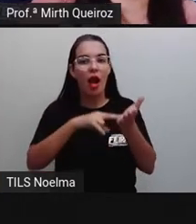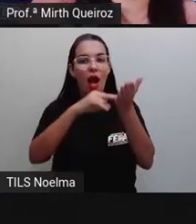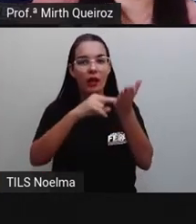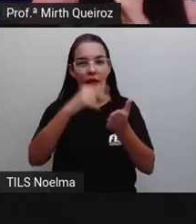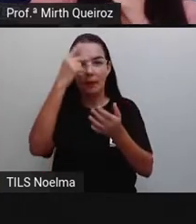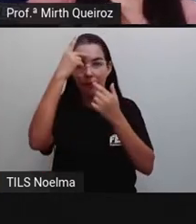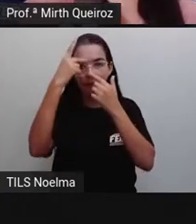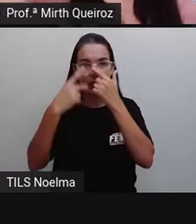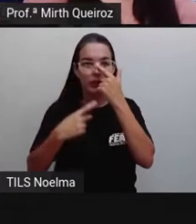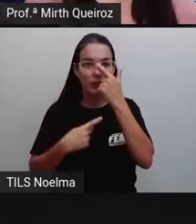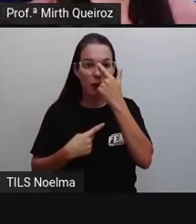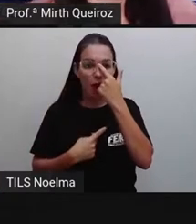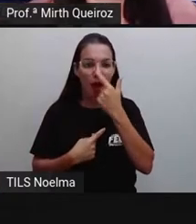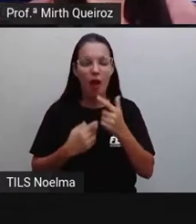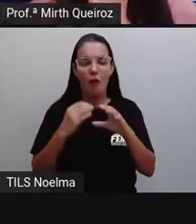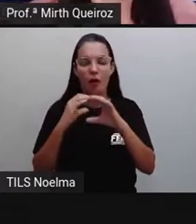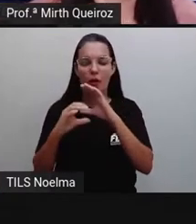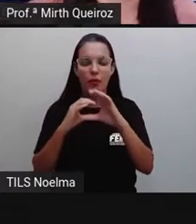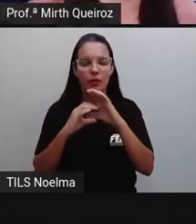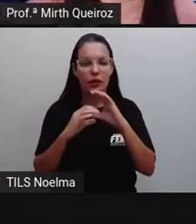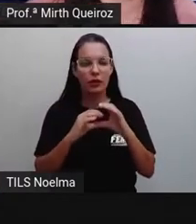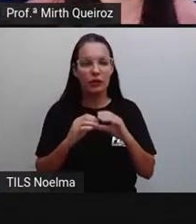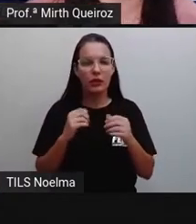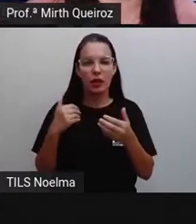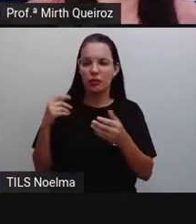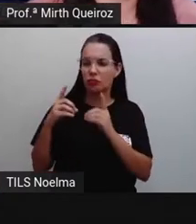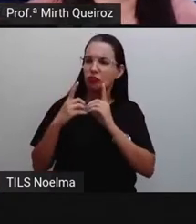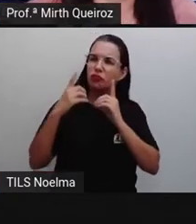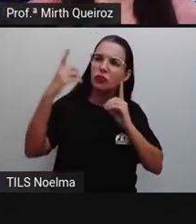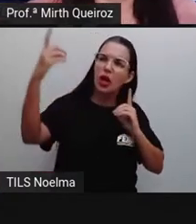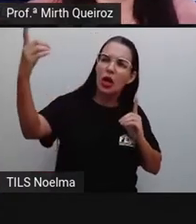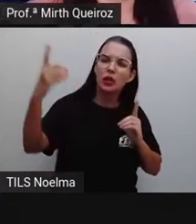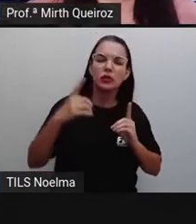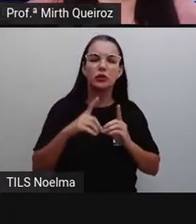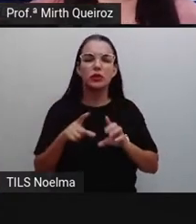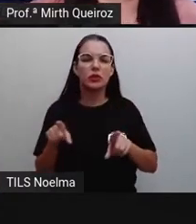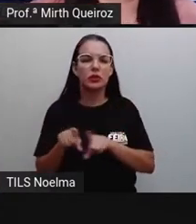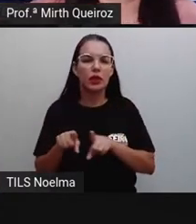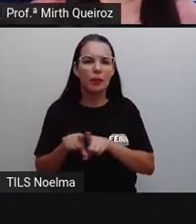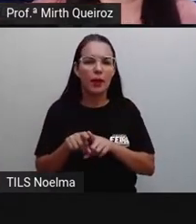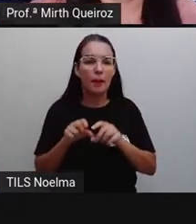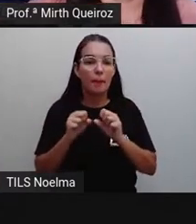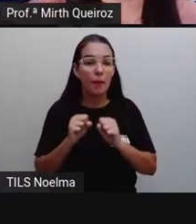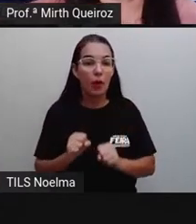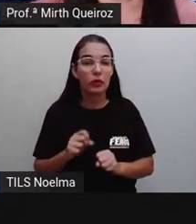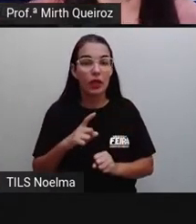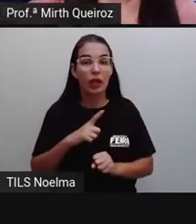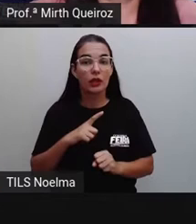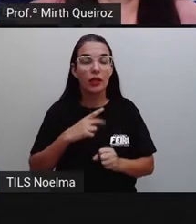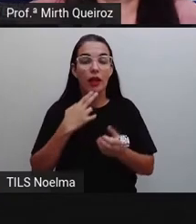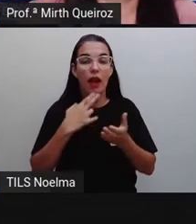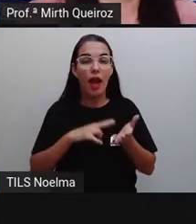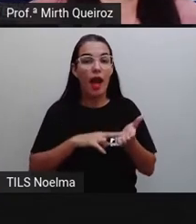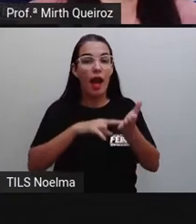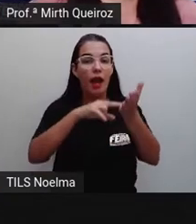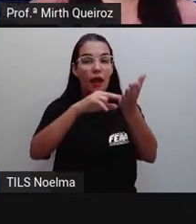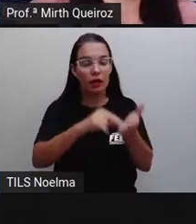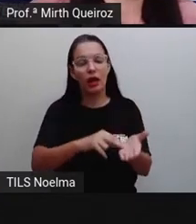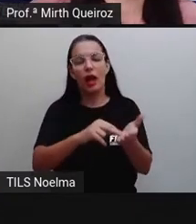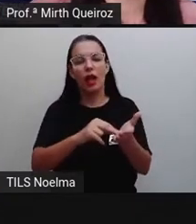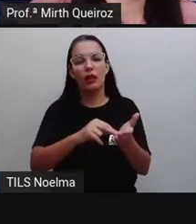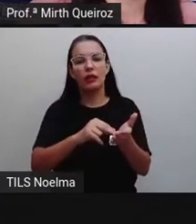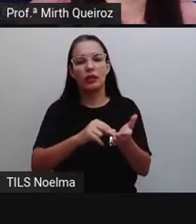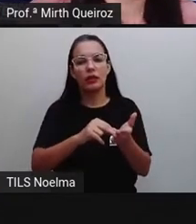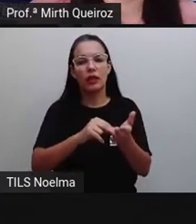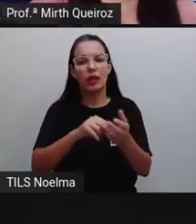pessoal, para a gente se comunicar com pessoas que estão mais distantes, né? A gente pode ter também a carta comercial, que a gente vai falar